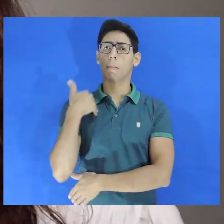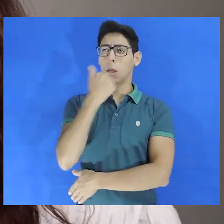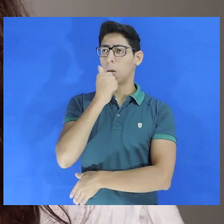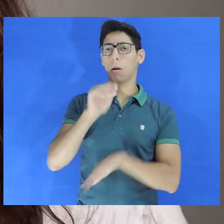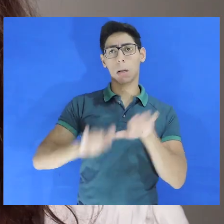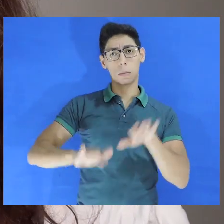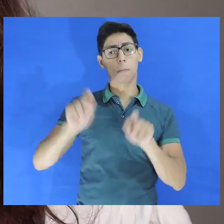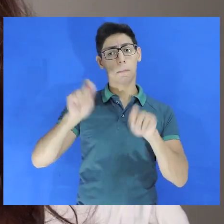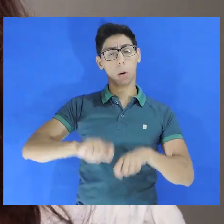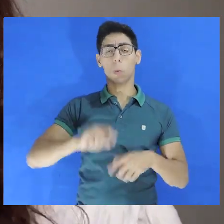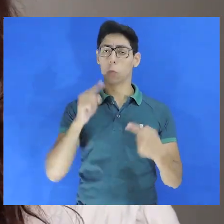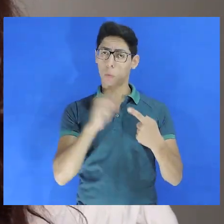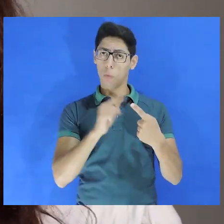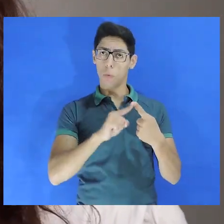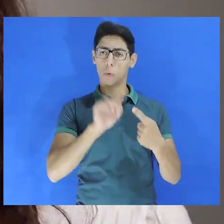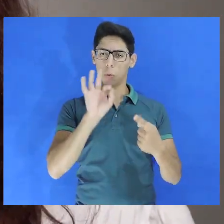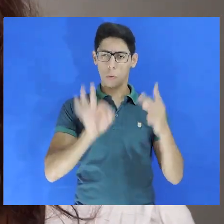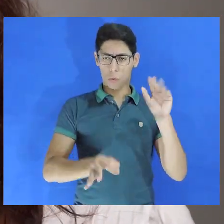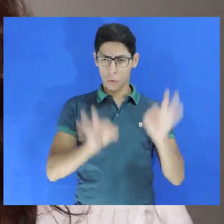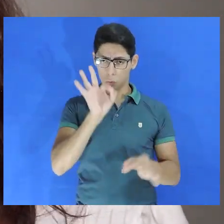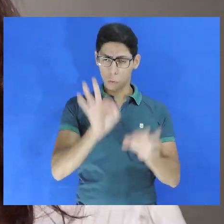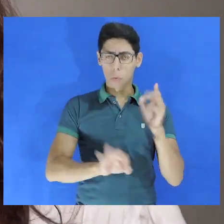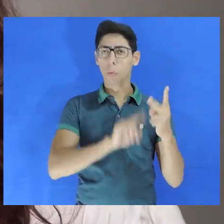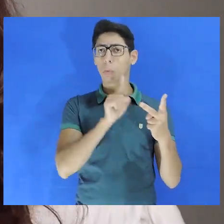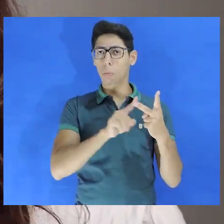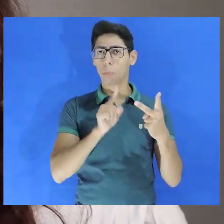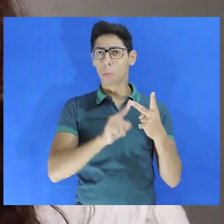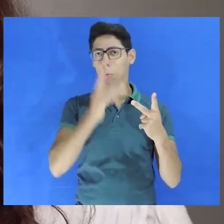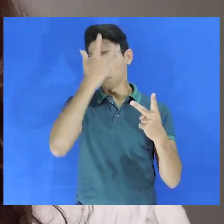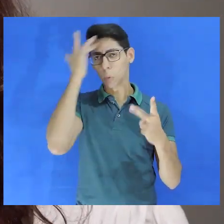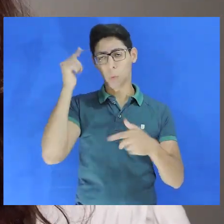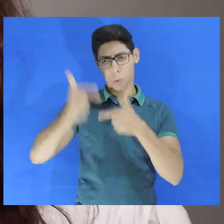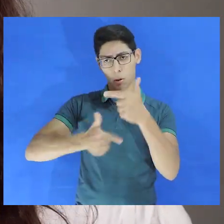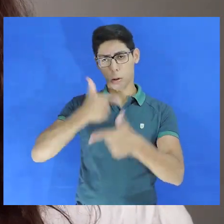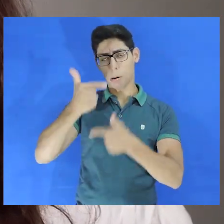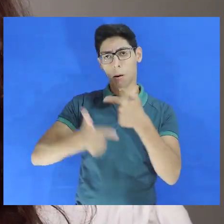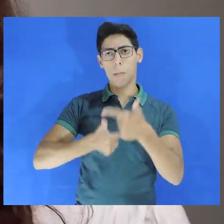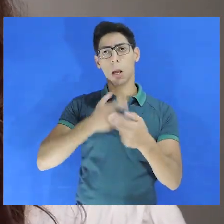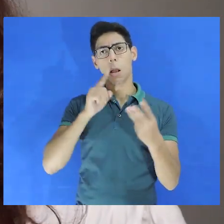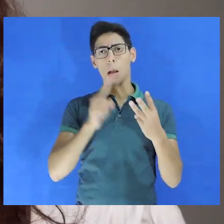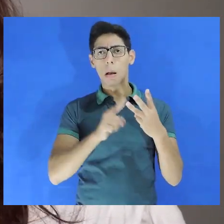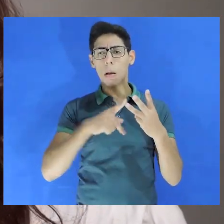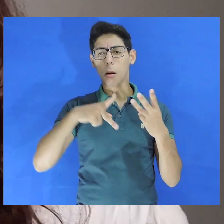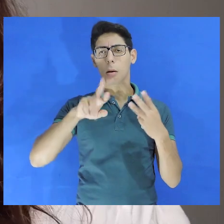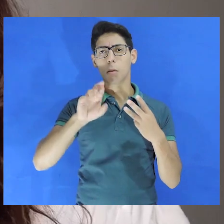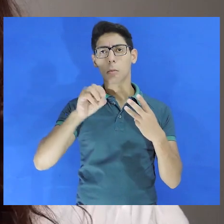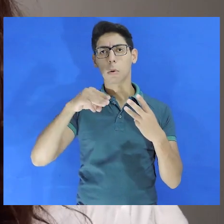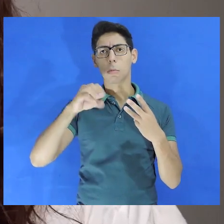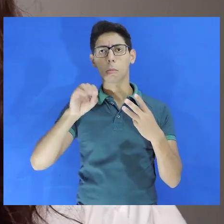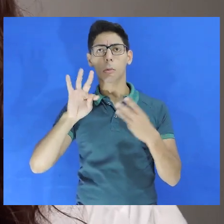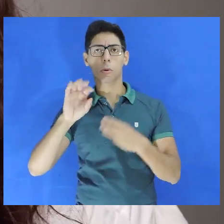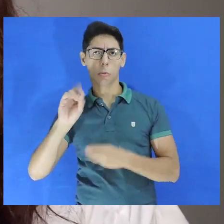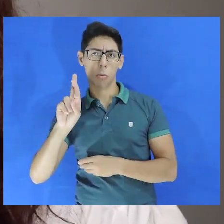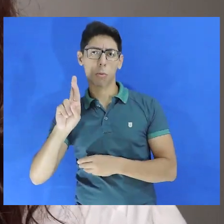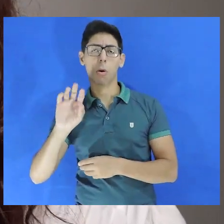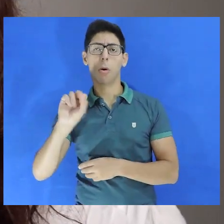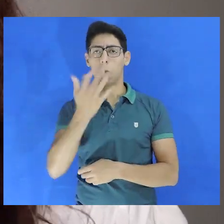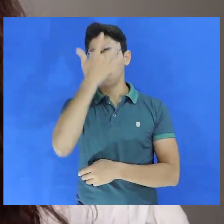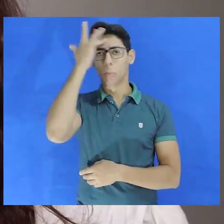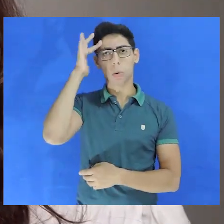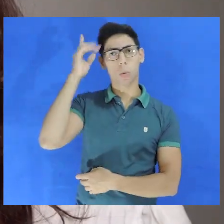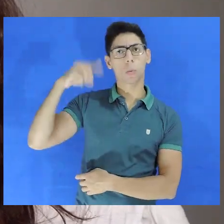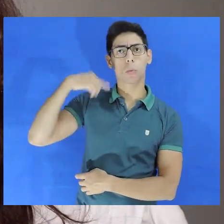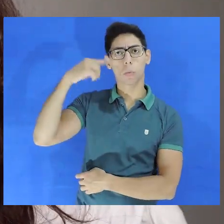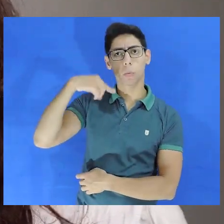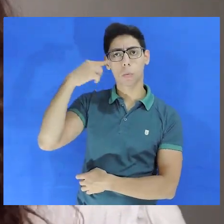Essa autoridade pode ser um juiz, um defensor público, um promotor, a Comissão de Direitos Humanos da OAB,